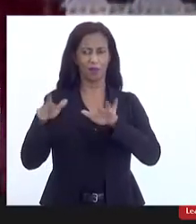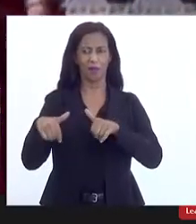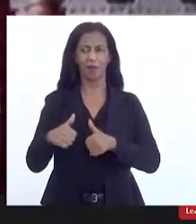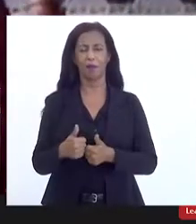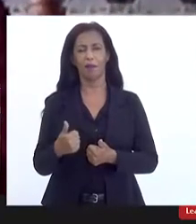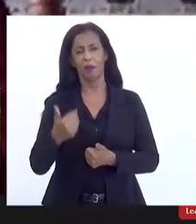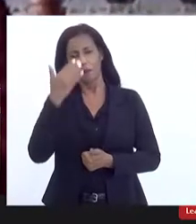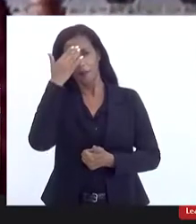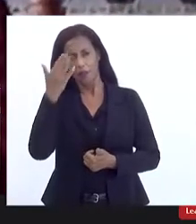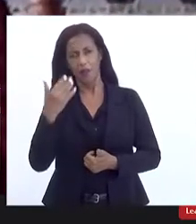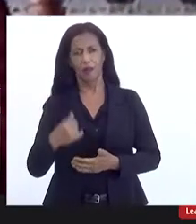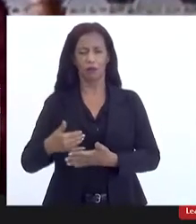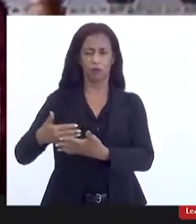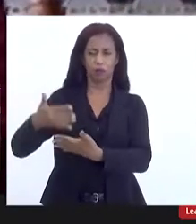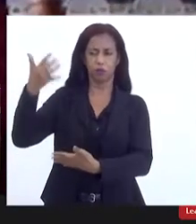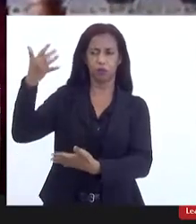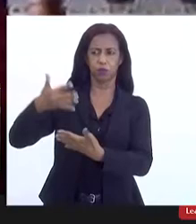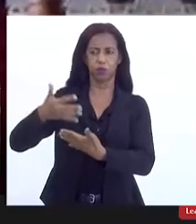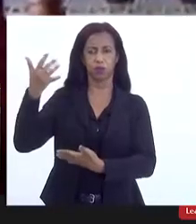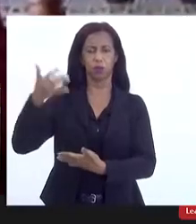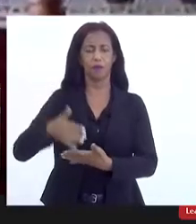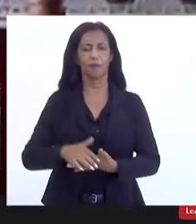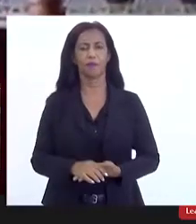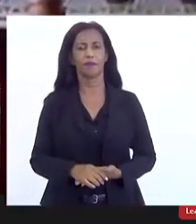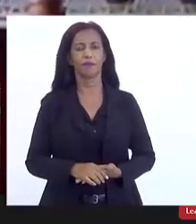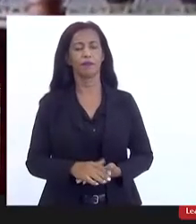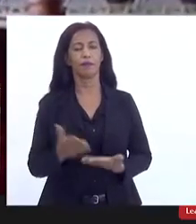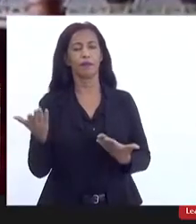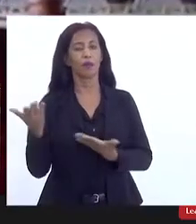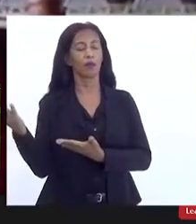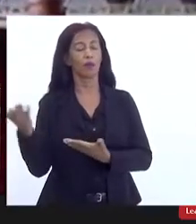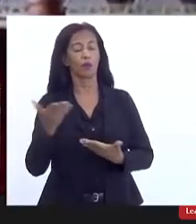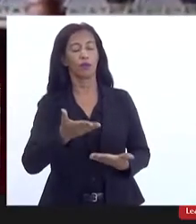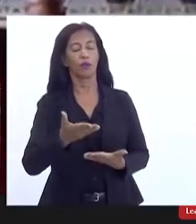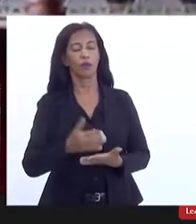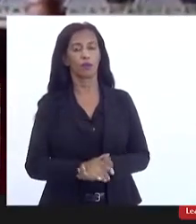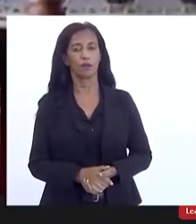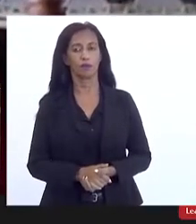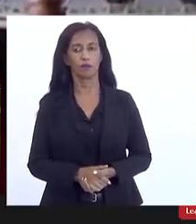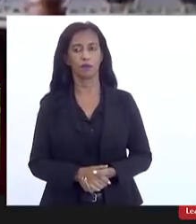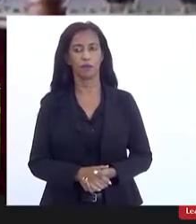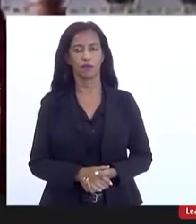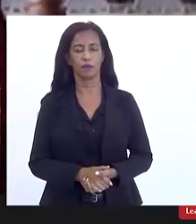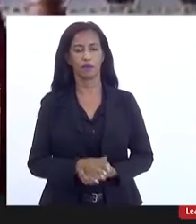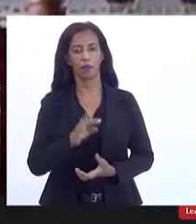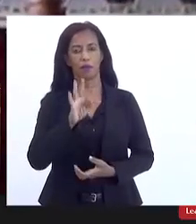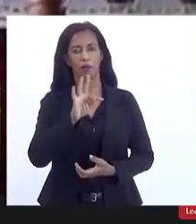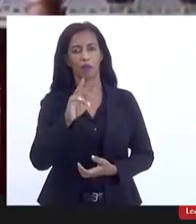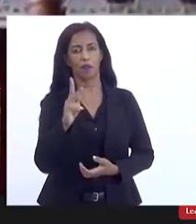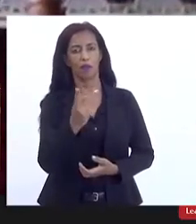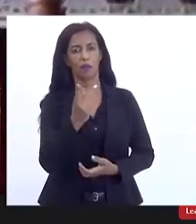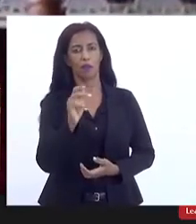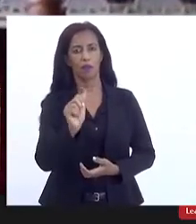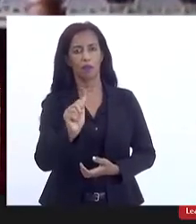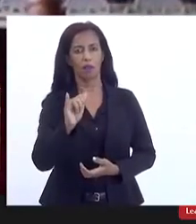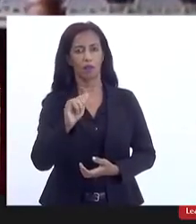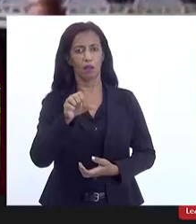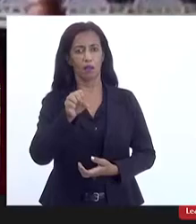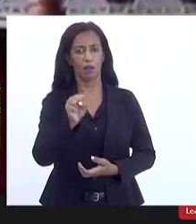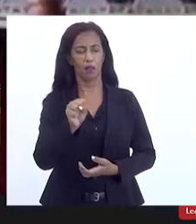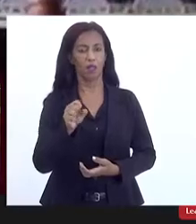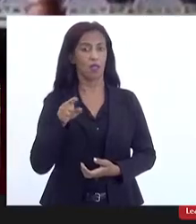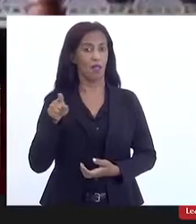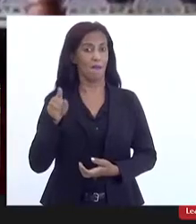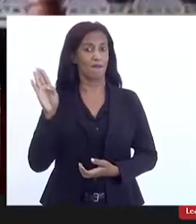sua exposição eu quero já imediatamente passar a palavra a Thais Cristina de Oliveira que é